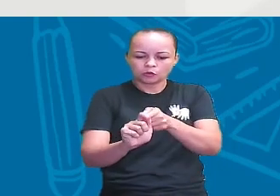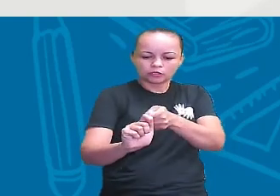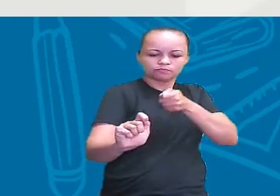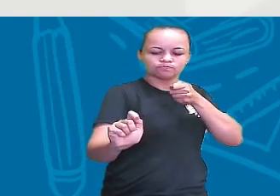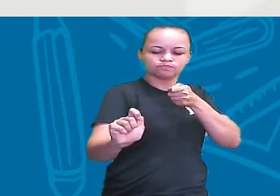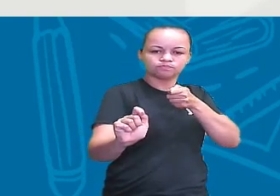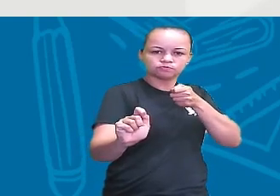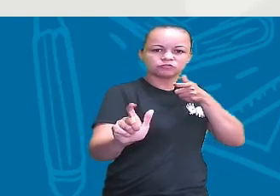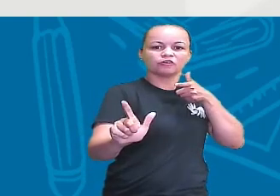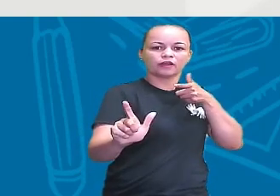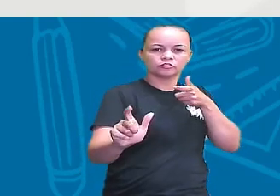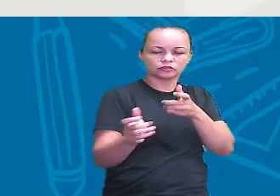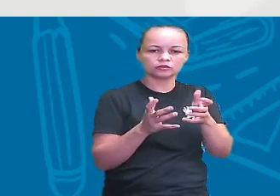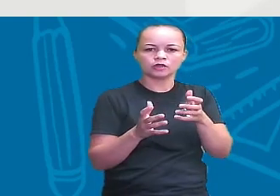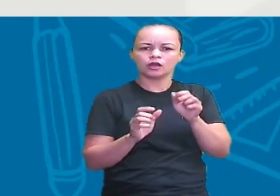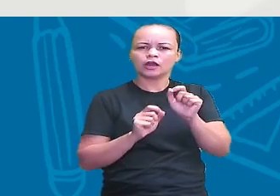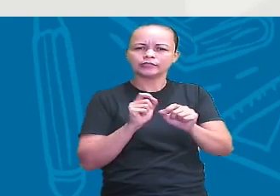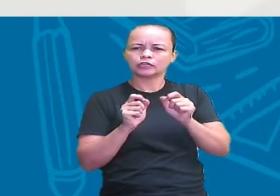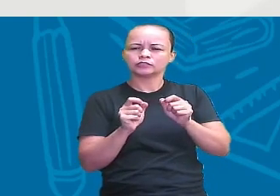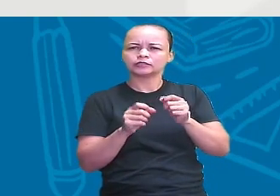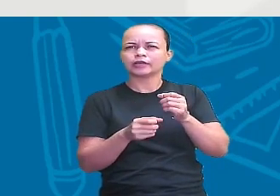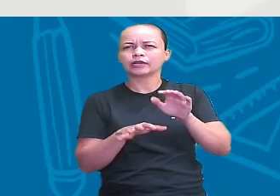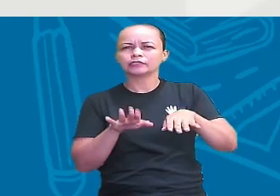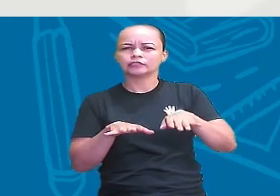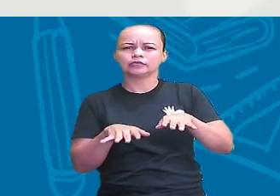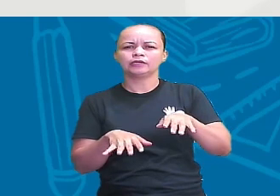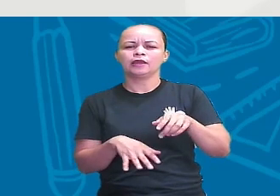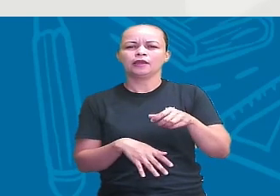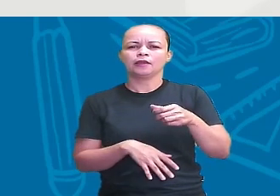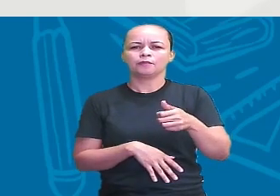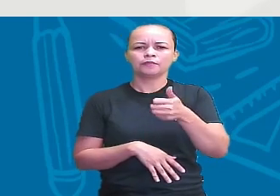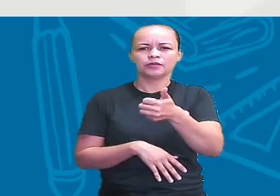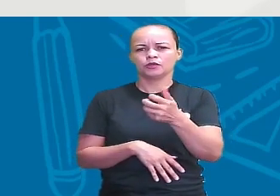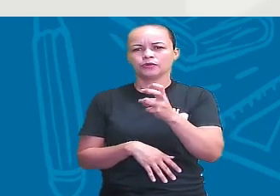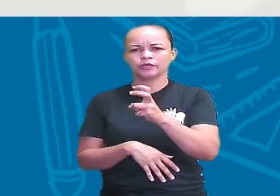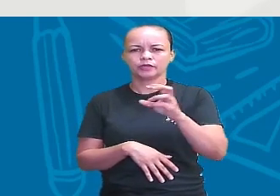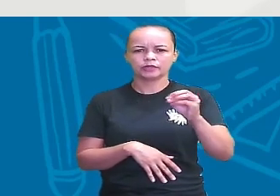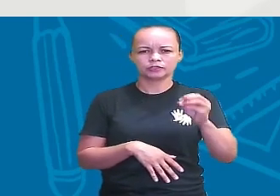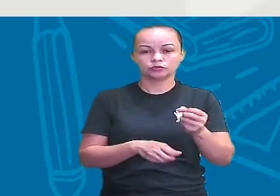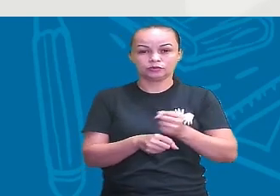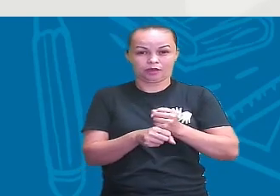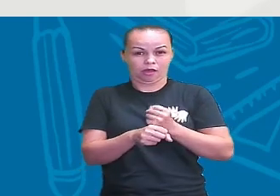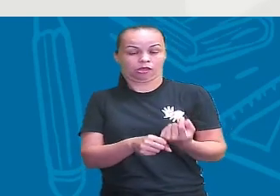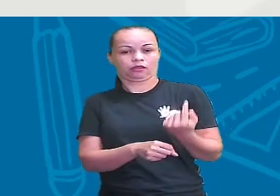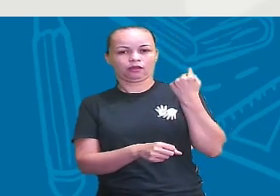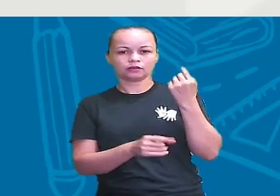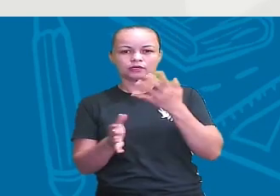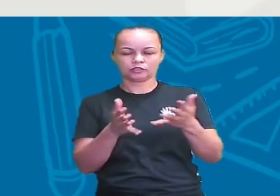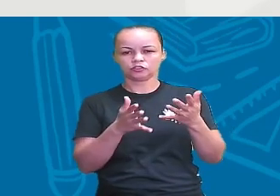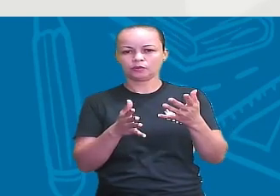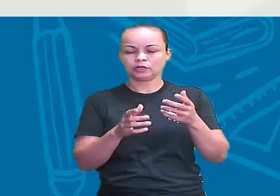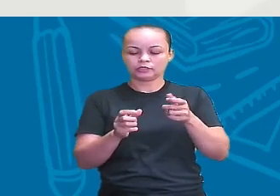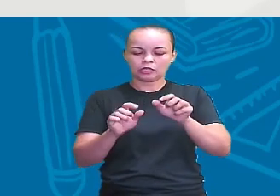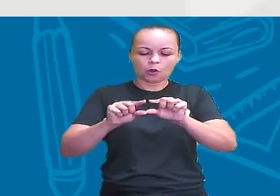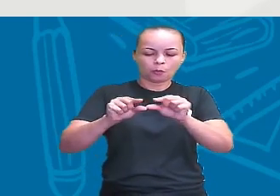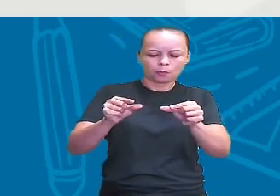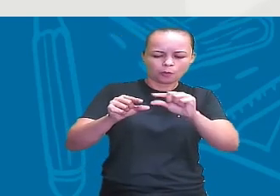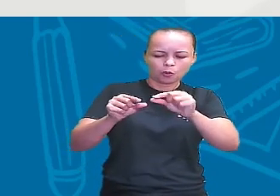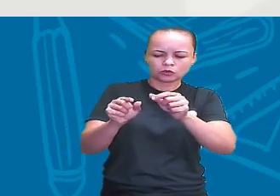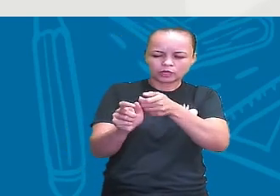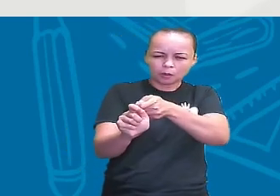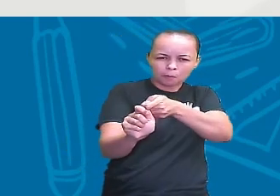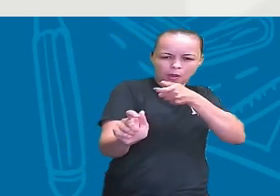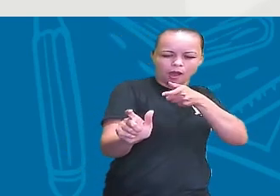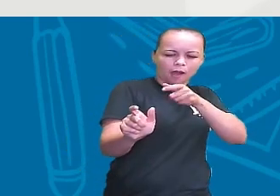com datas de cerca de 11.500 anos atrás. E por que se destaca? Porque quando se encontra pontas de flechas nesses locais,